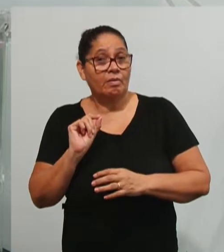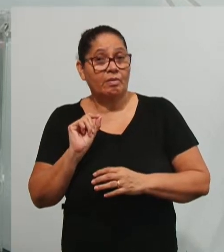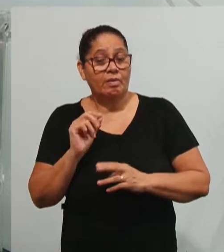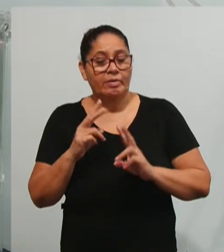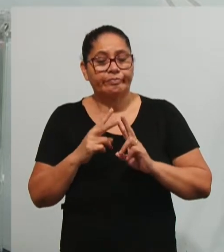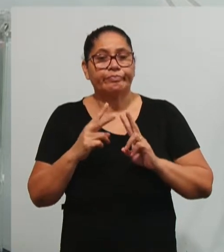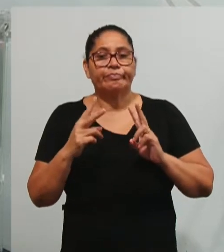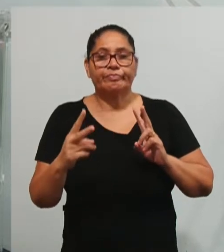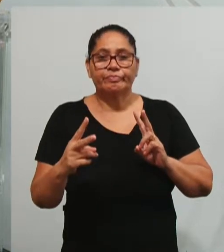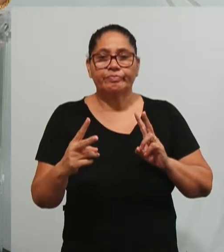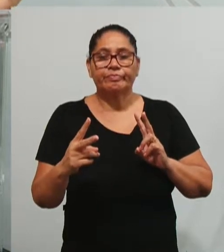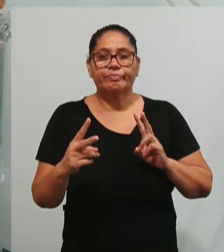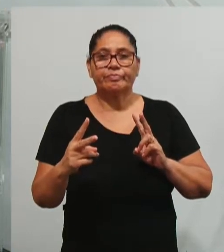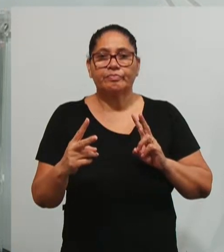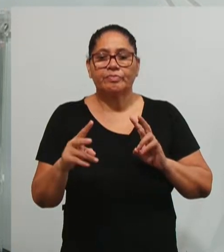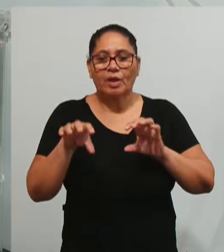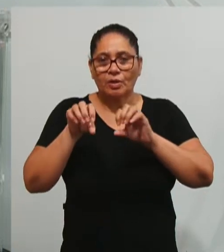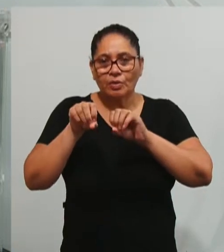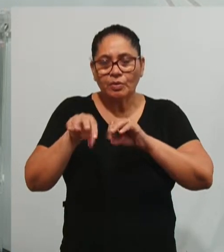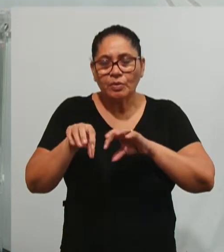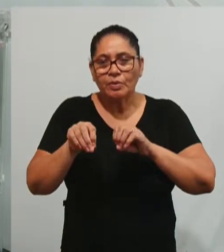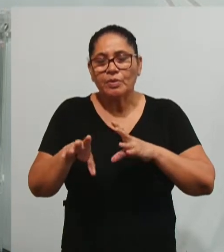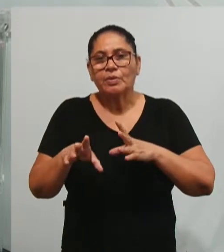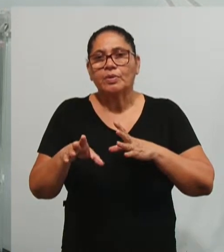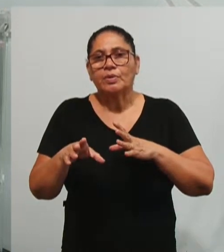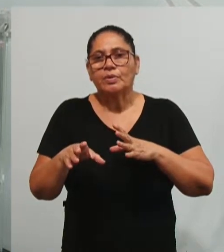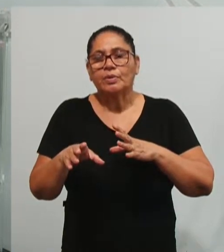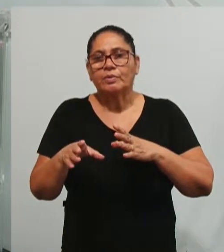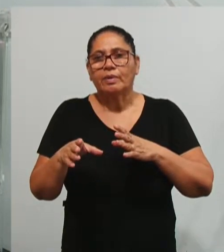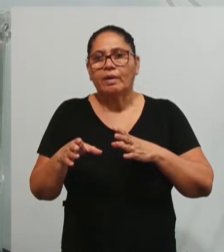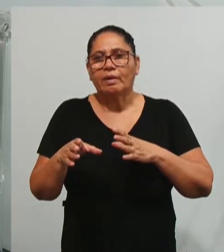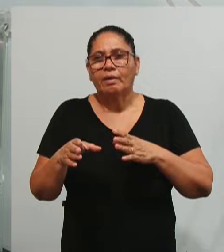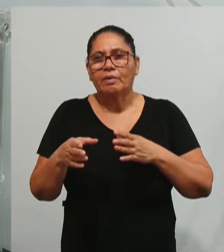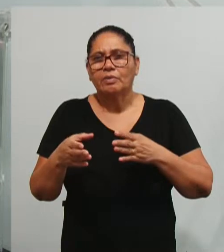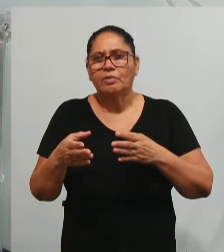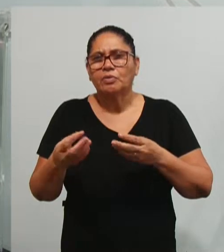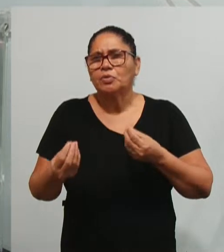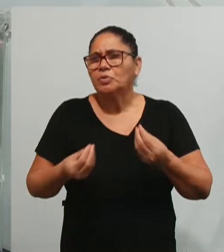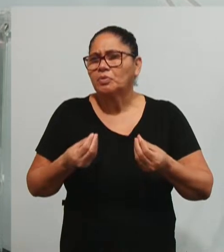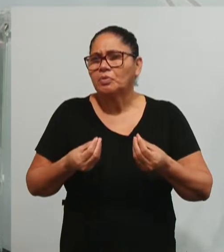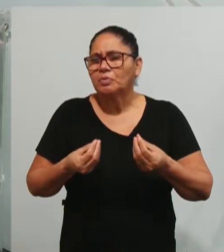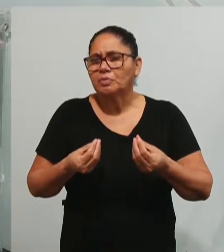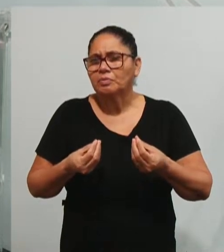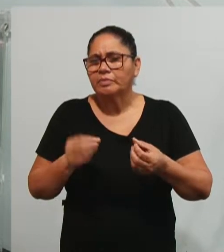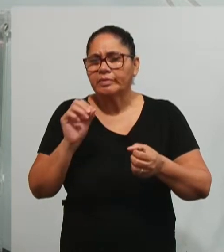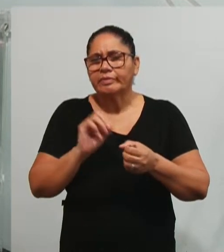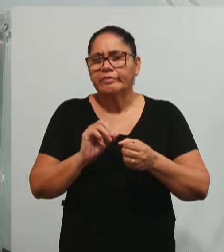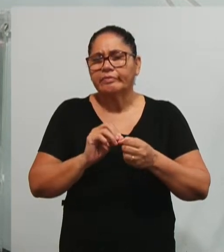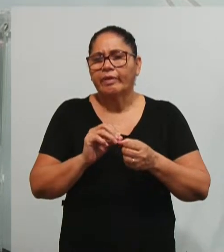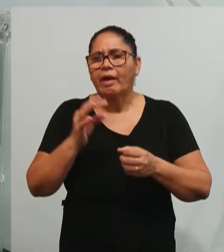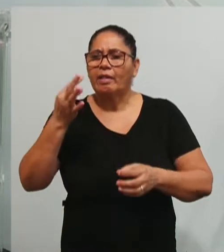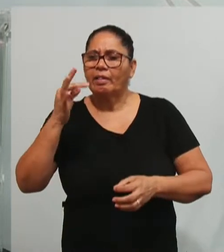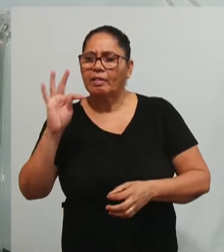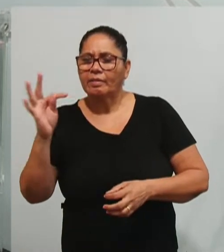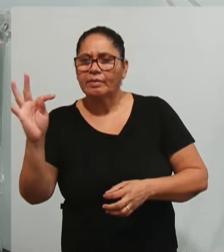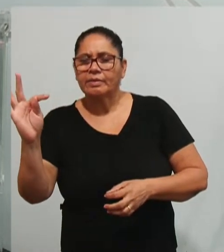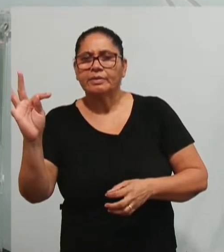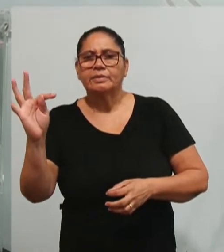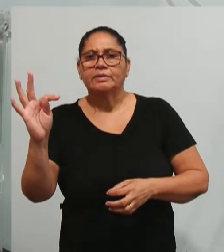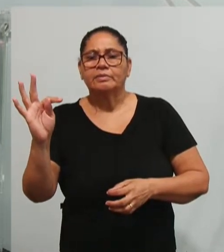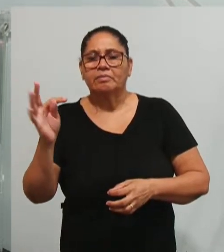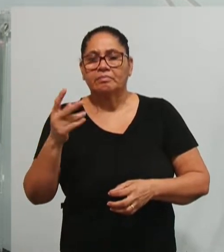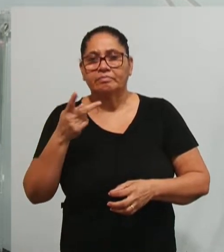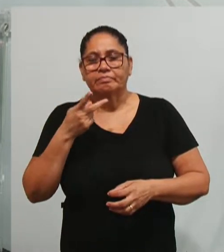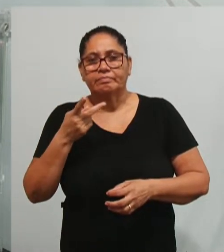distância, a gente tem um ensino mediado por um recurso tecnológico. Mas não quer